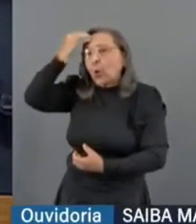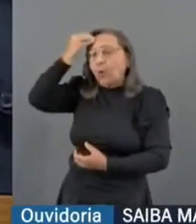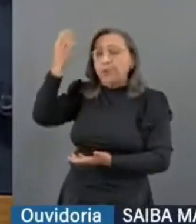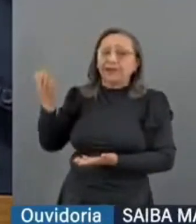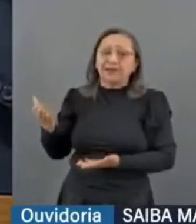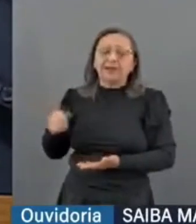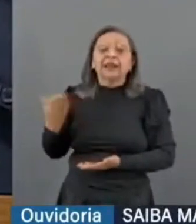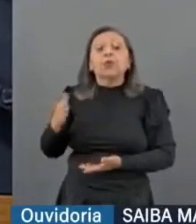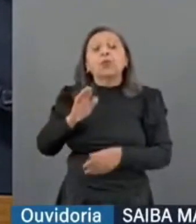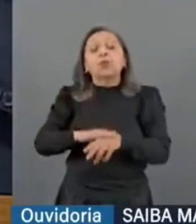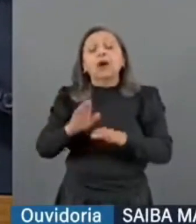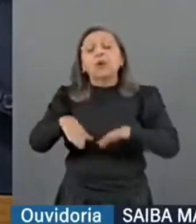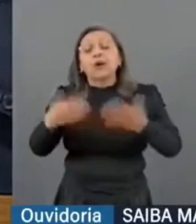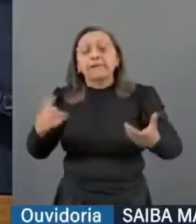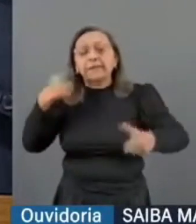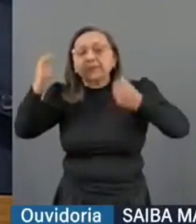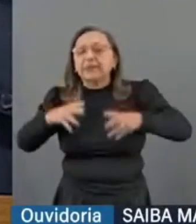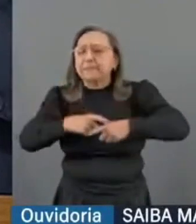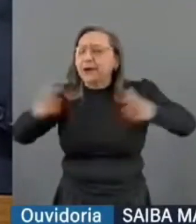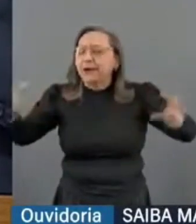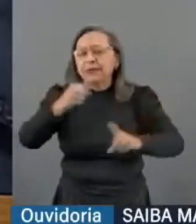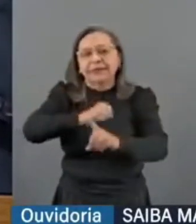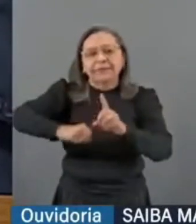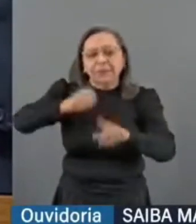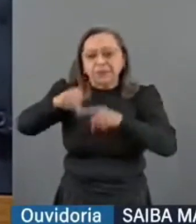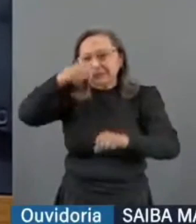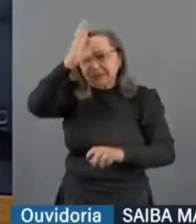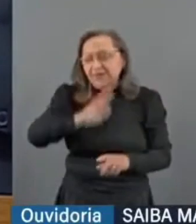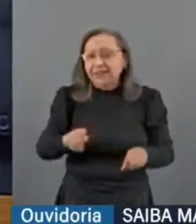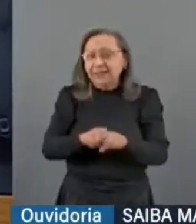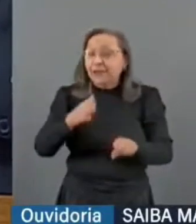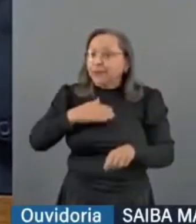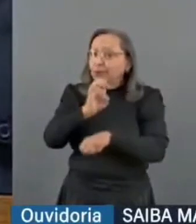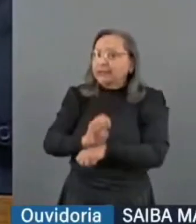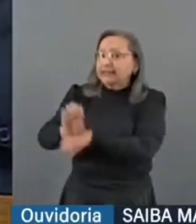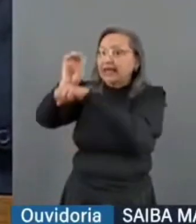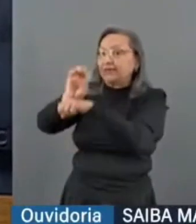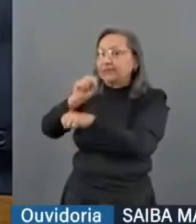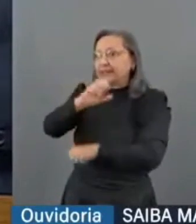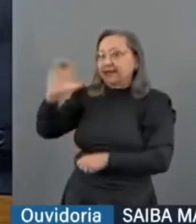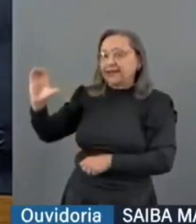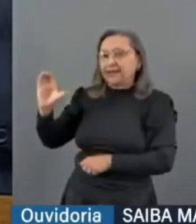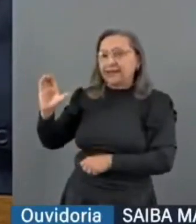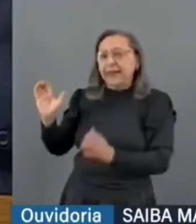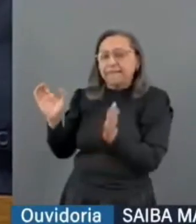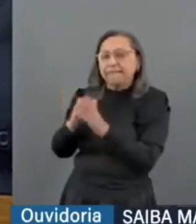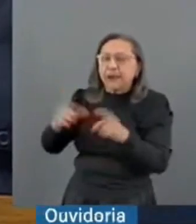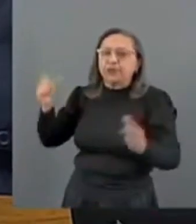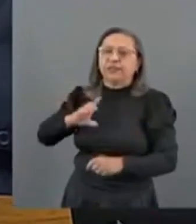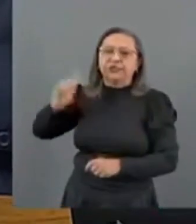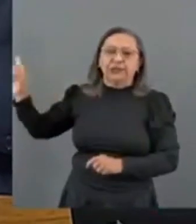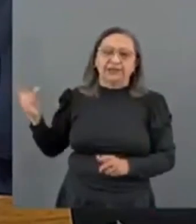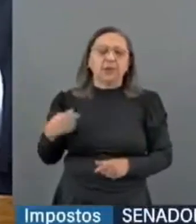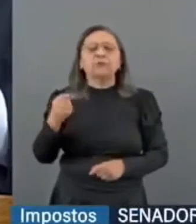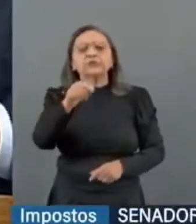Então, qual é a preocupação da grande população brasileira e também do meu Estado, que é majoritariamente direita? Como que o senhor vai se